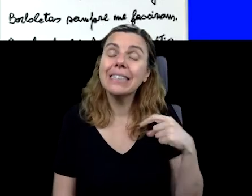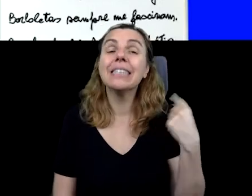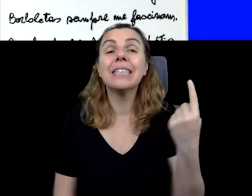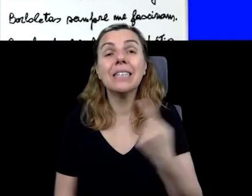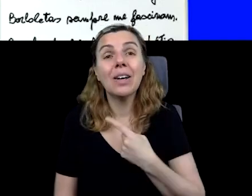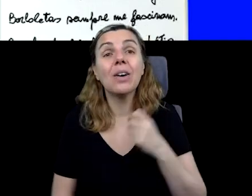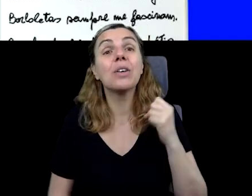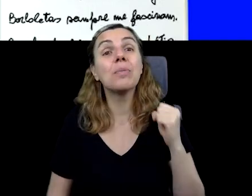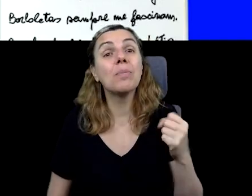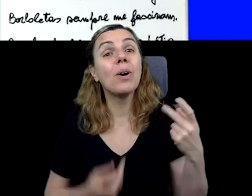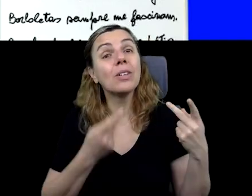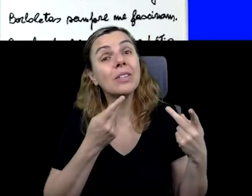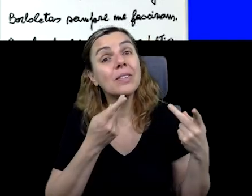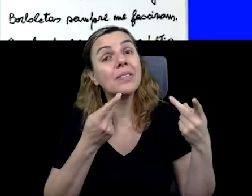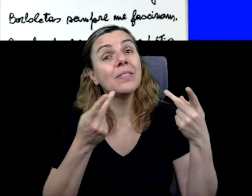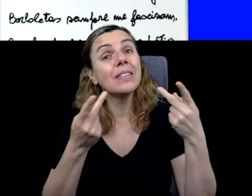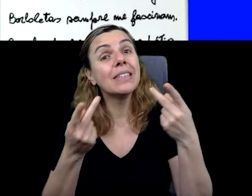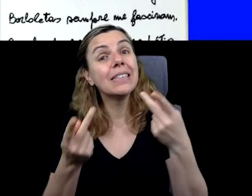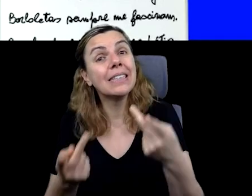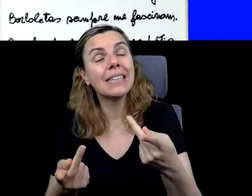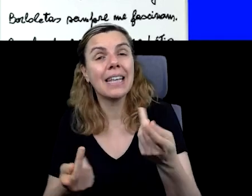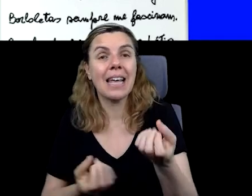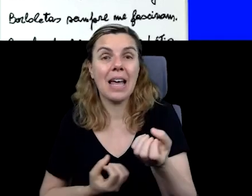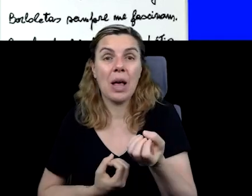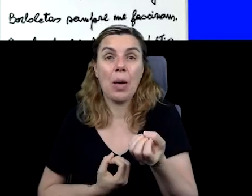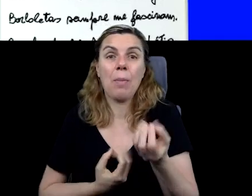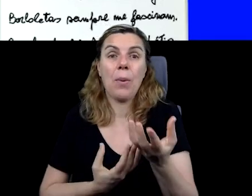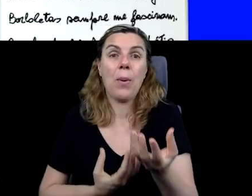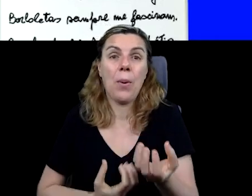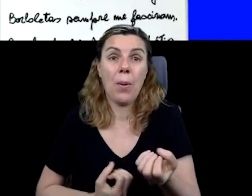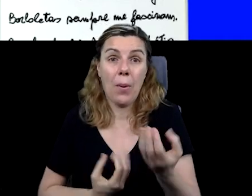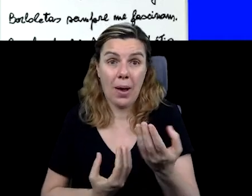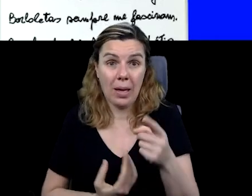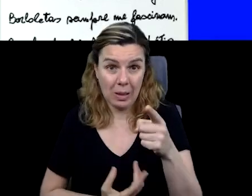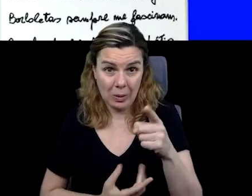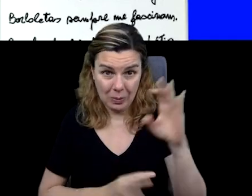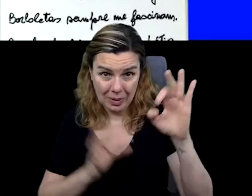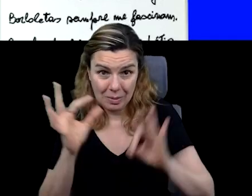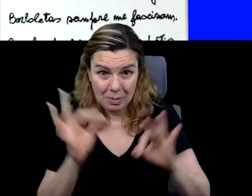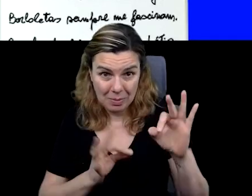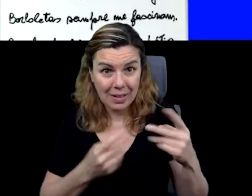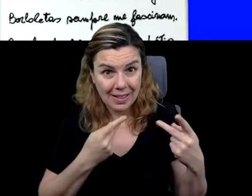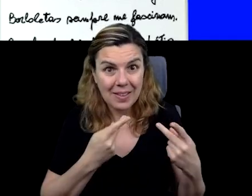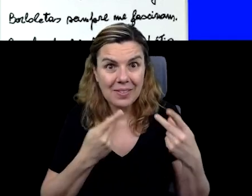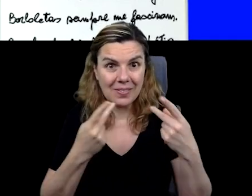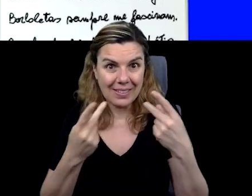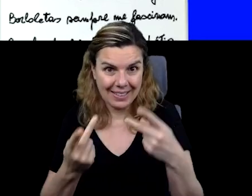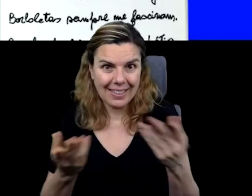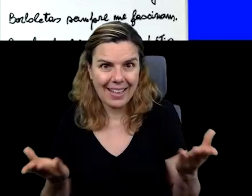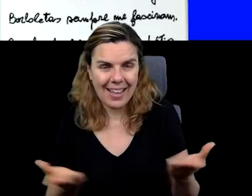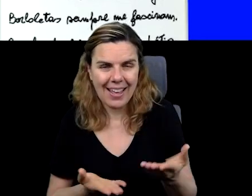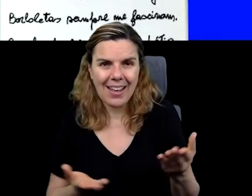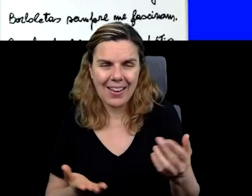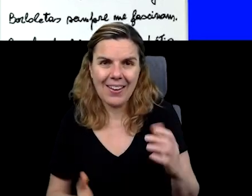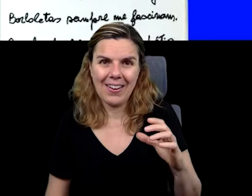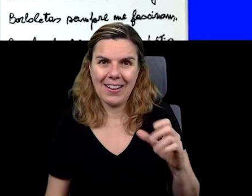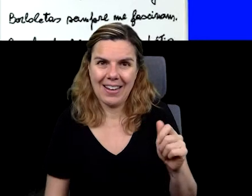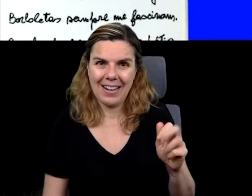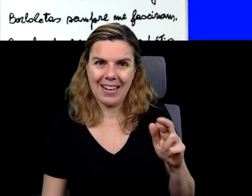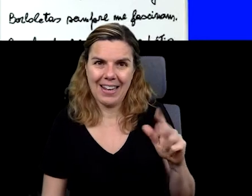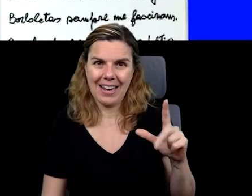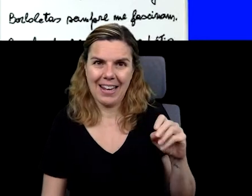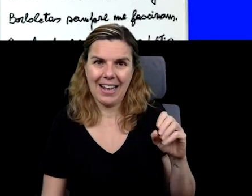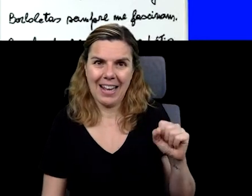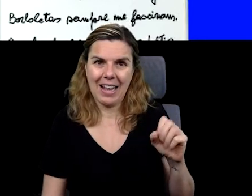pode visitar o poeta! Vocês estão prontos para visitar o poeta agora? Mas para